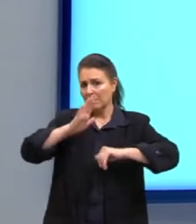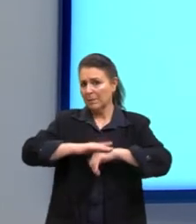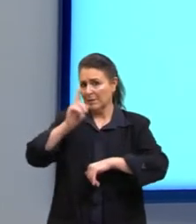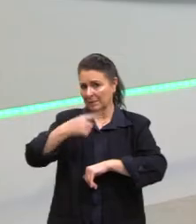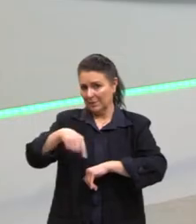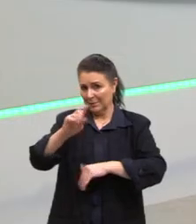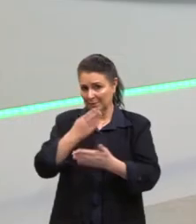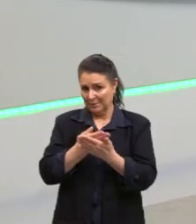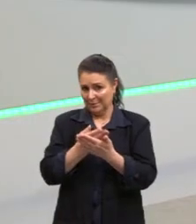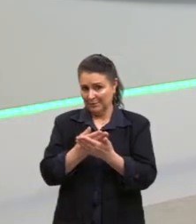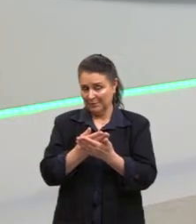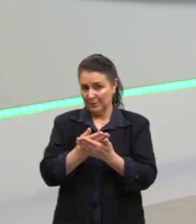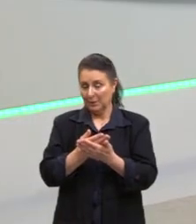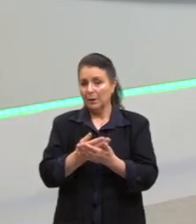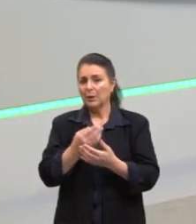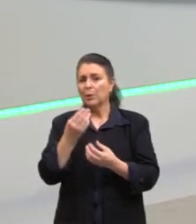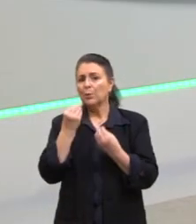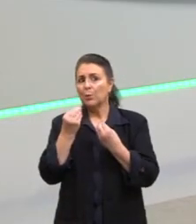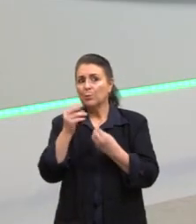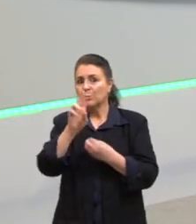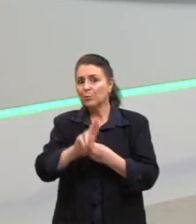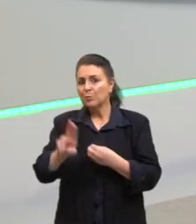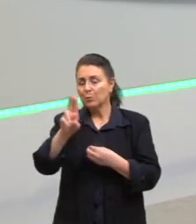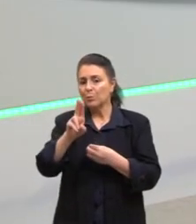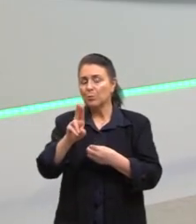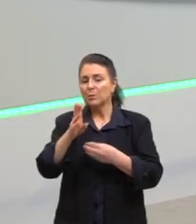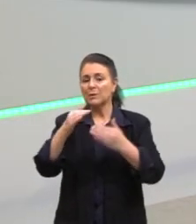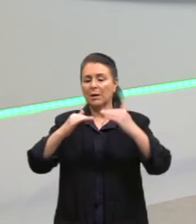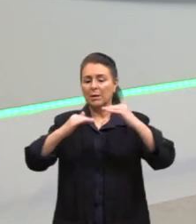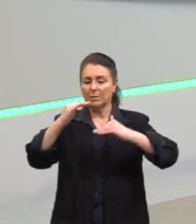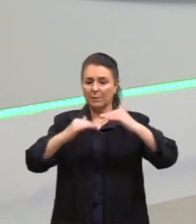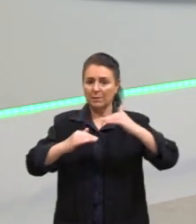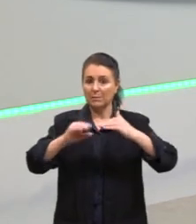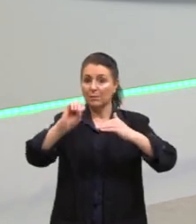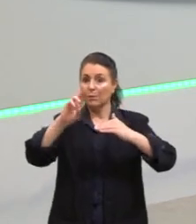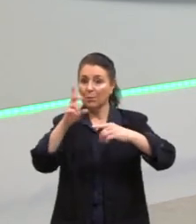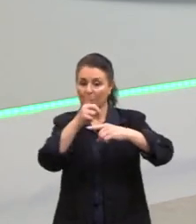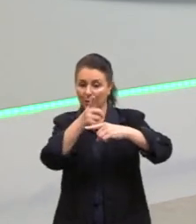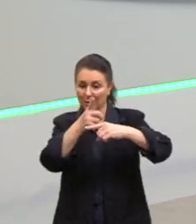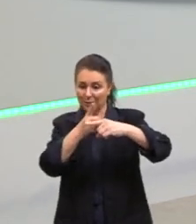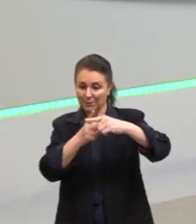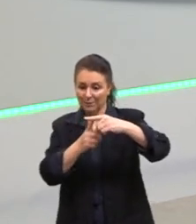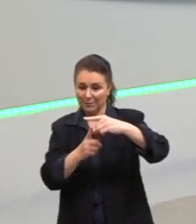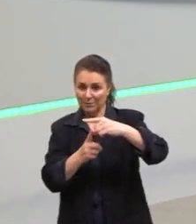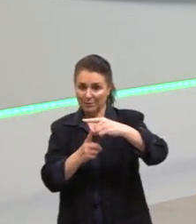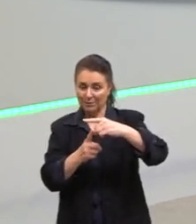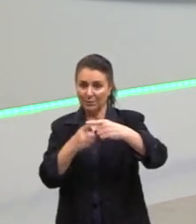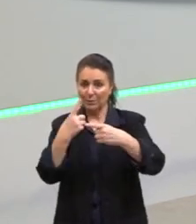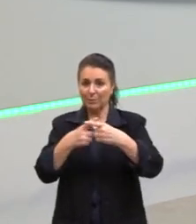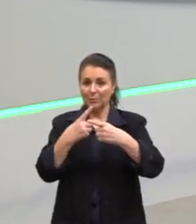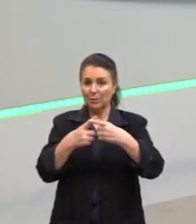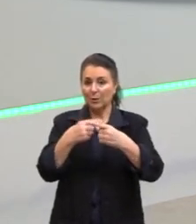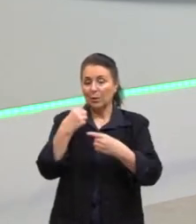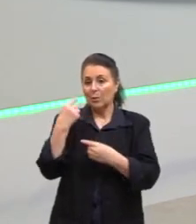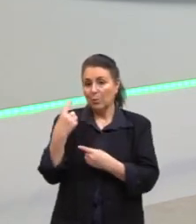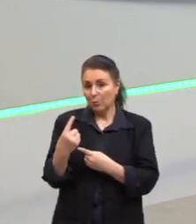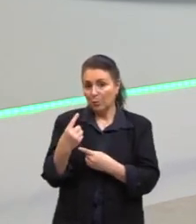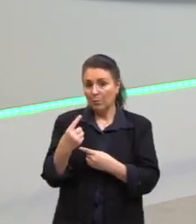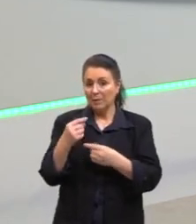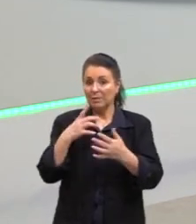aula, quando que a gente utiliza a média, quando que a gente utiliza a mediana, porque, em alguns casos, uma vai se destacar